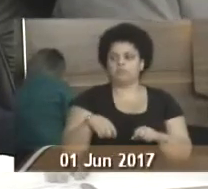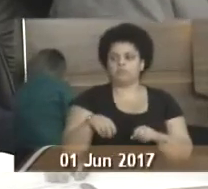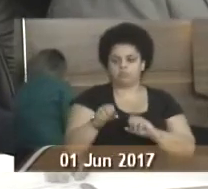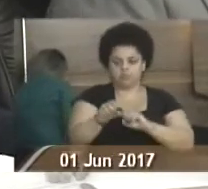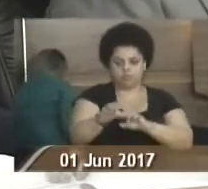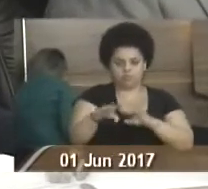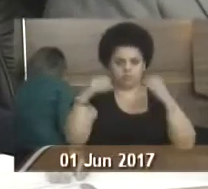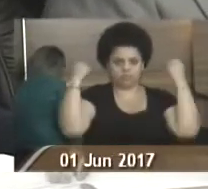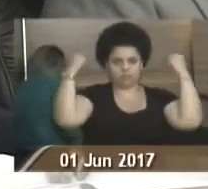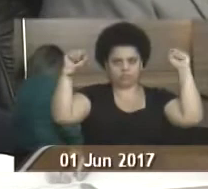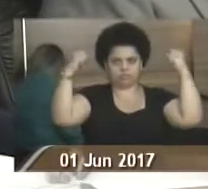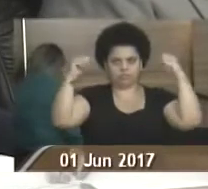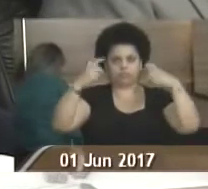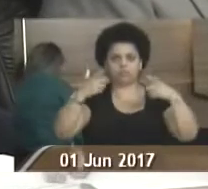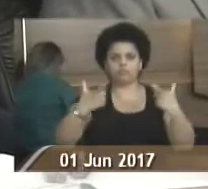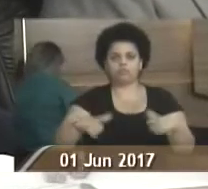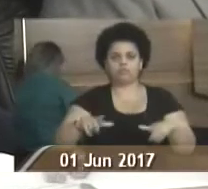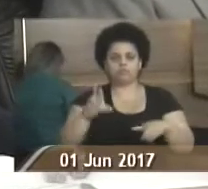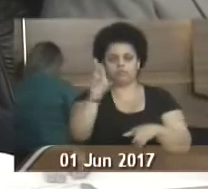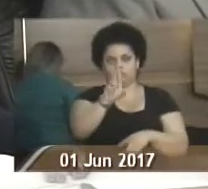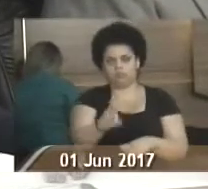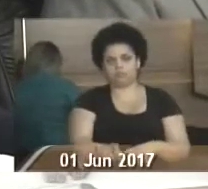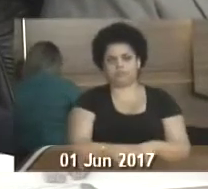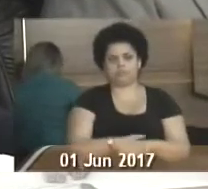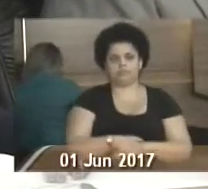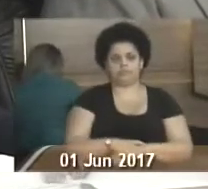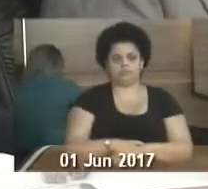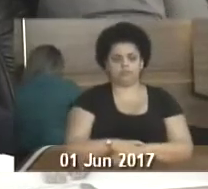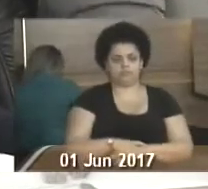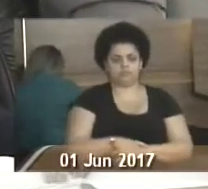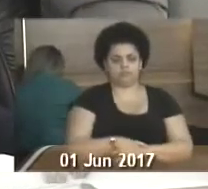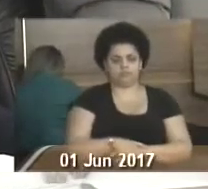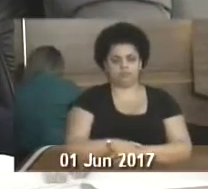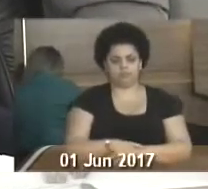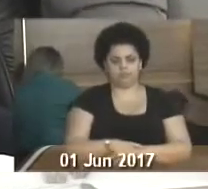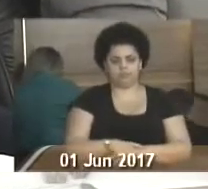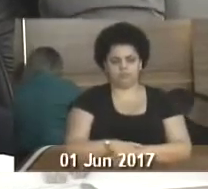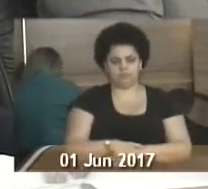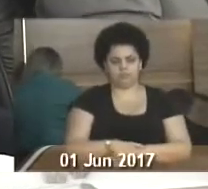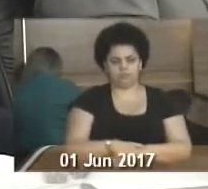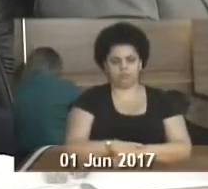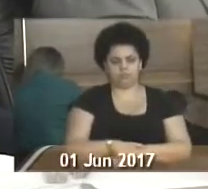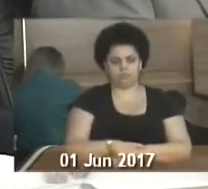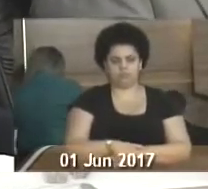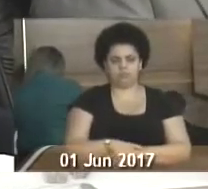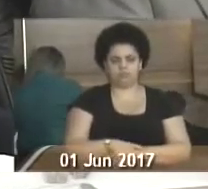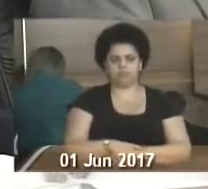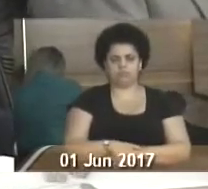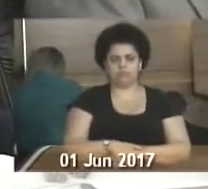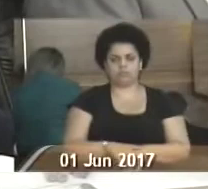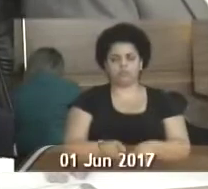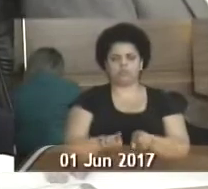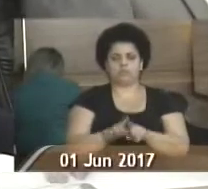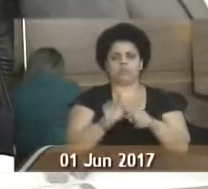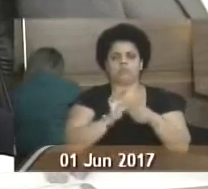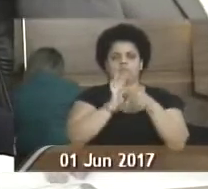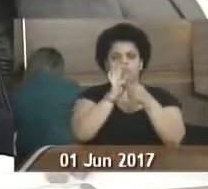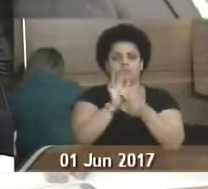ginástica localizada no bairro rinceada. Luciana Ferreira, indicação 1727, 2017,